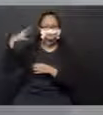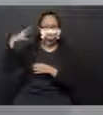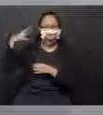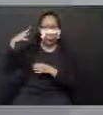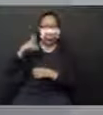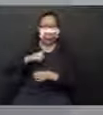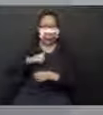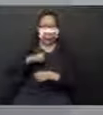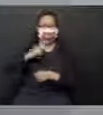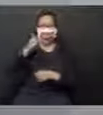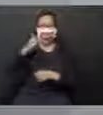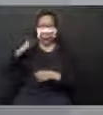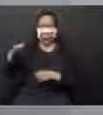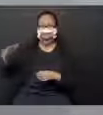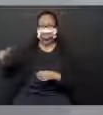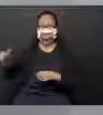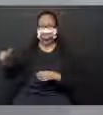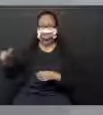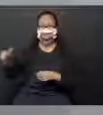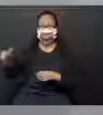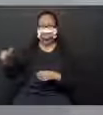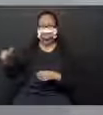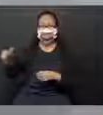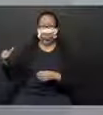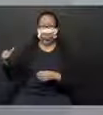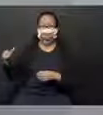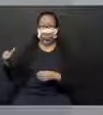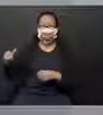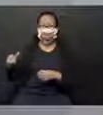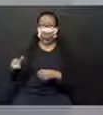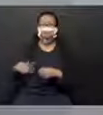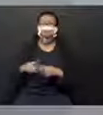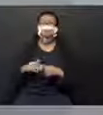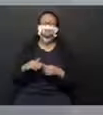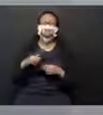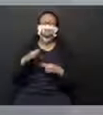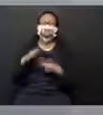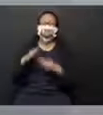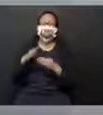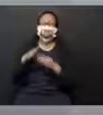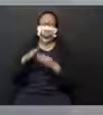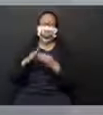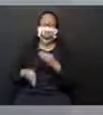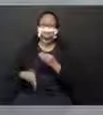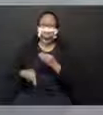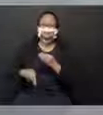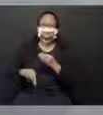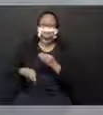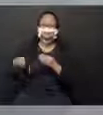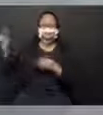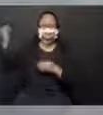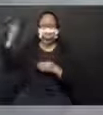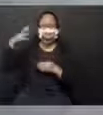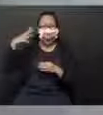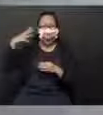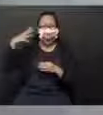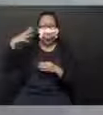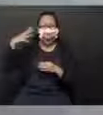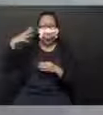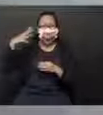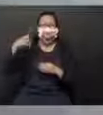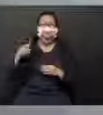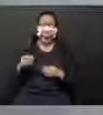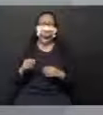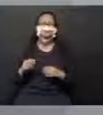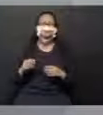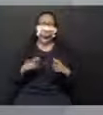crianças, que seria esse objeto que está impedindo que a luz passe. Ah, e nós temos o quê? Onde essa sombra